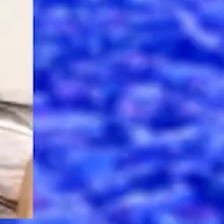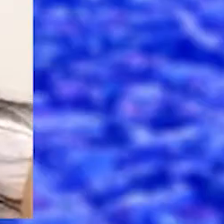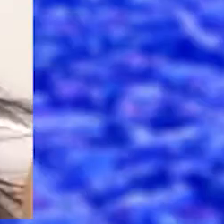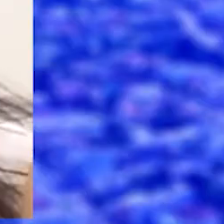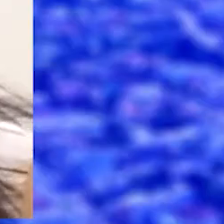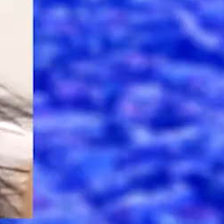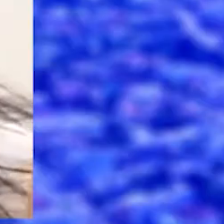Jornal da Câmara